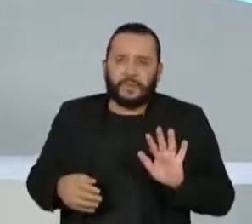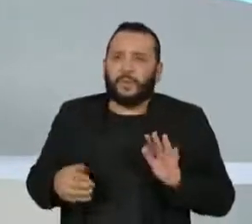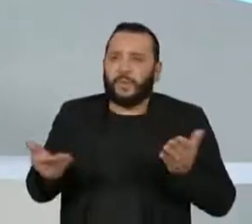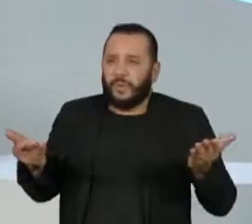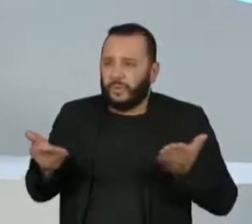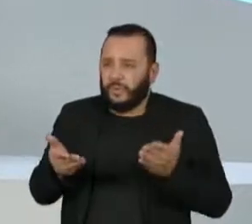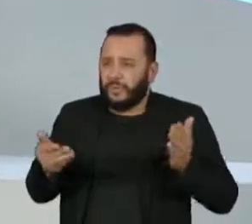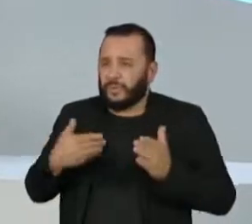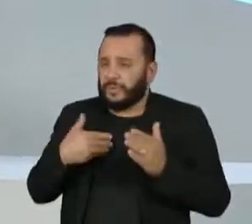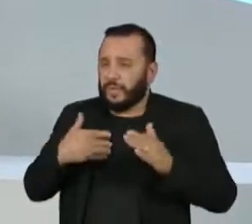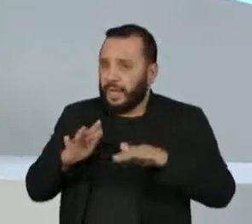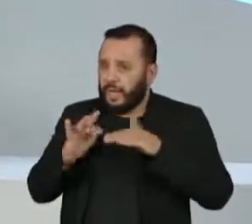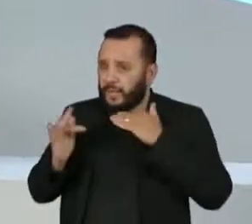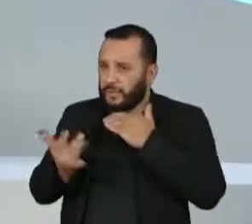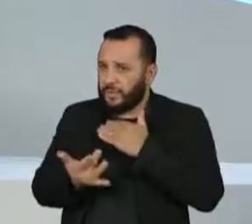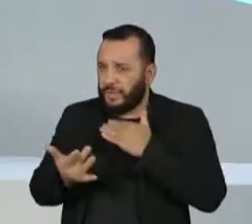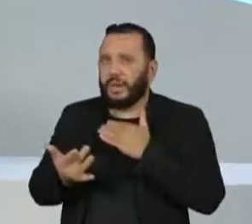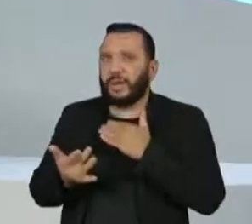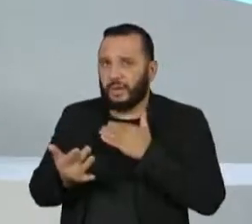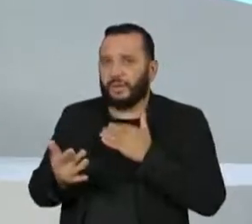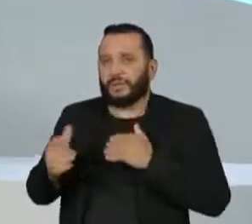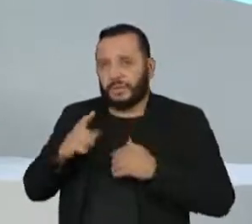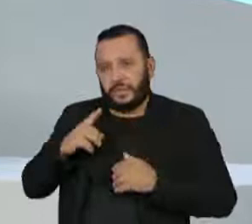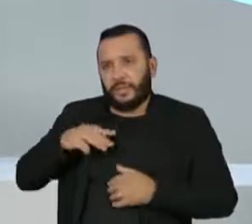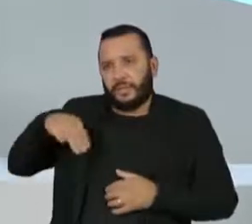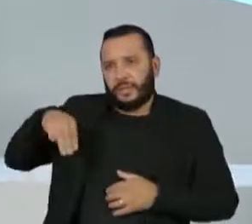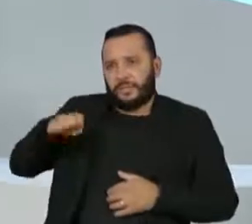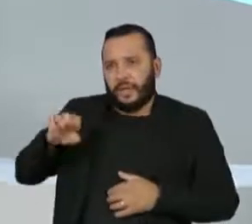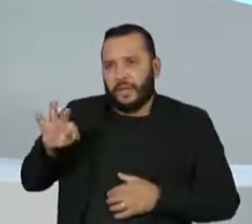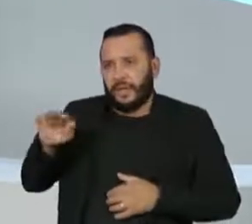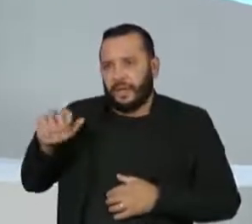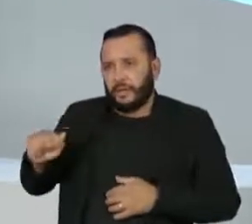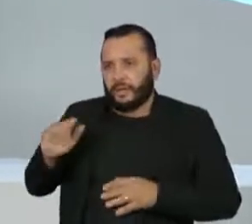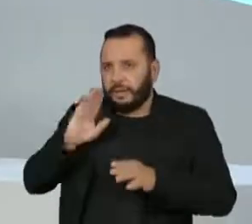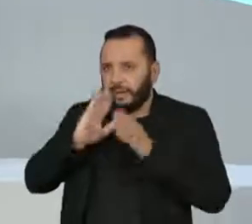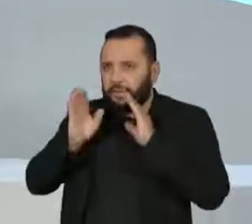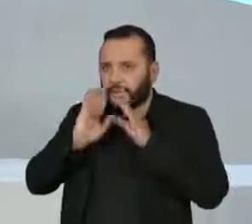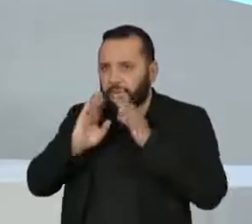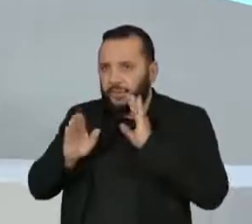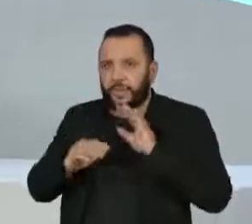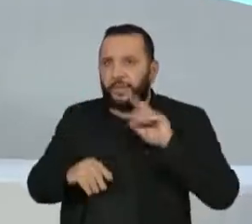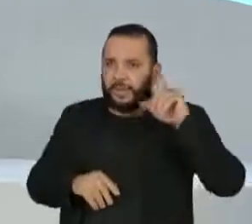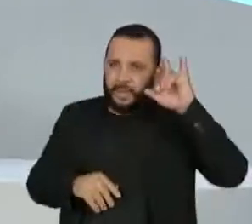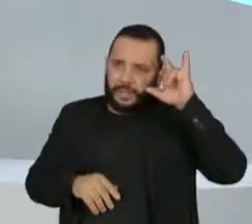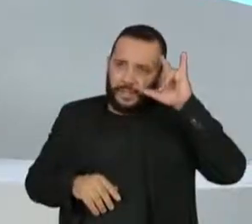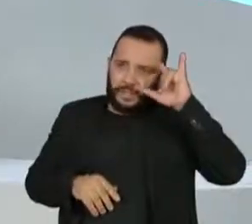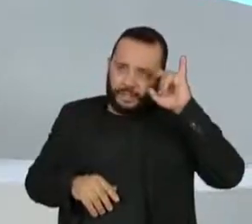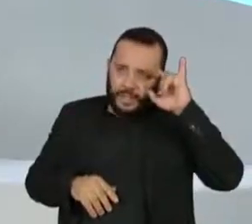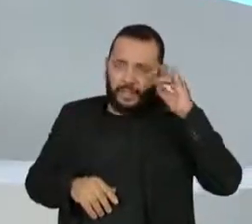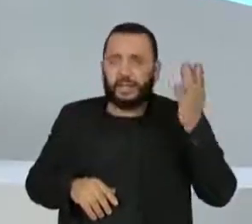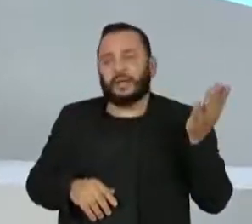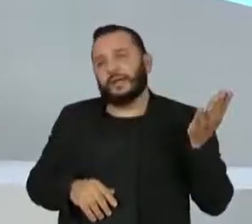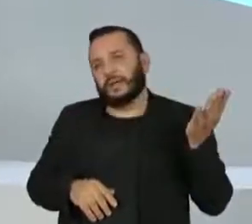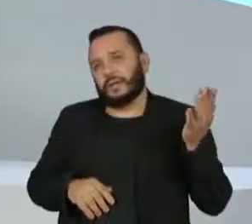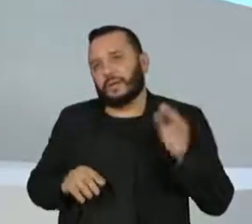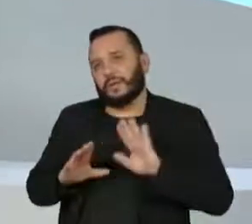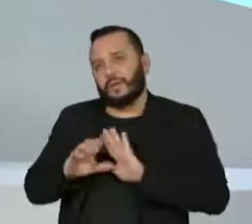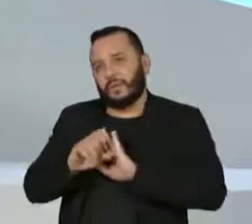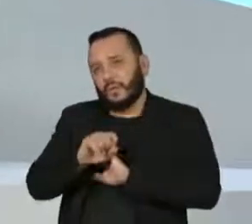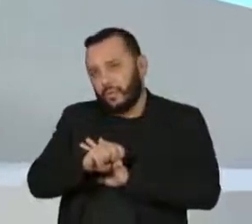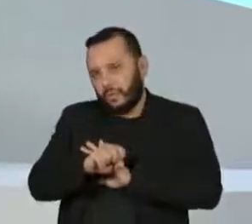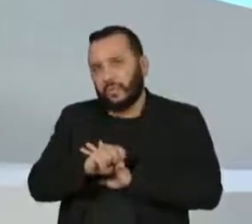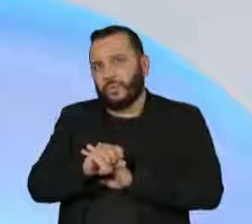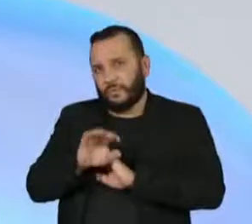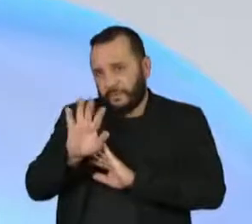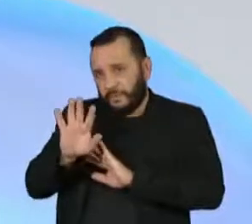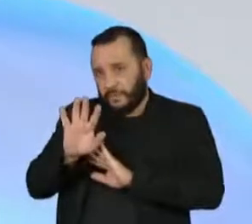plataformas de redes sociais, a Meta, que tem Facebook, Insta, Google, eles já são capazes, estou